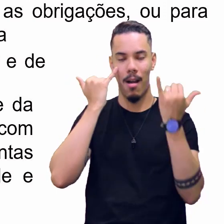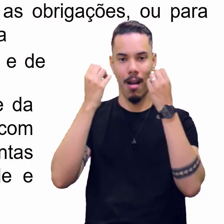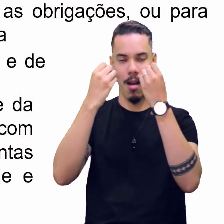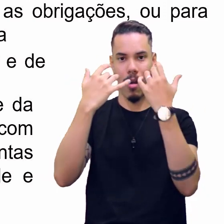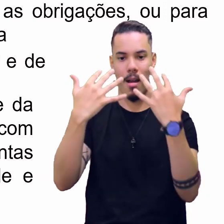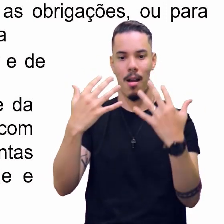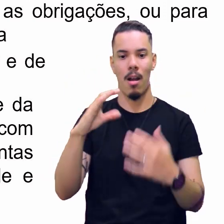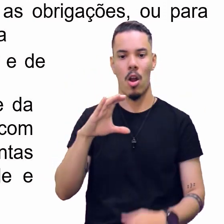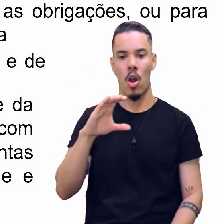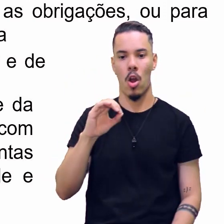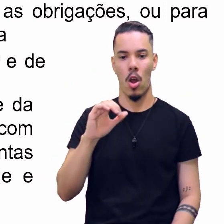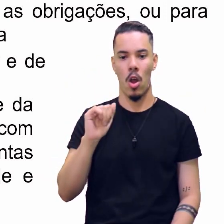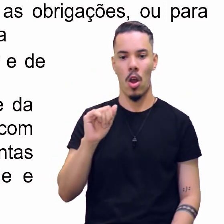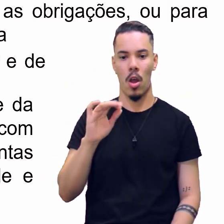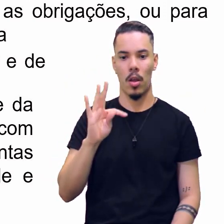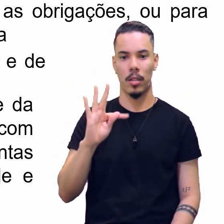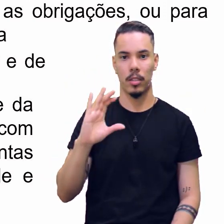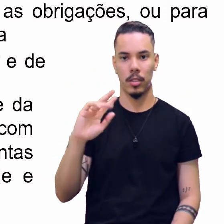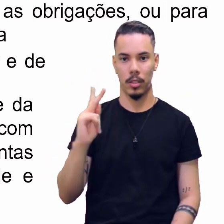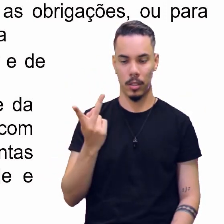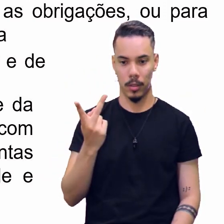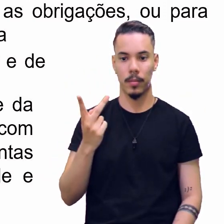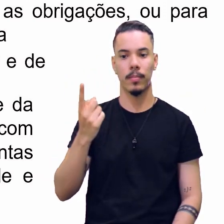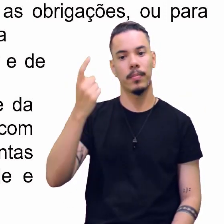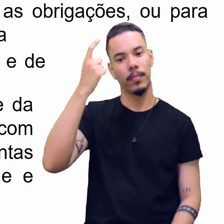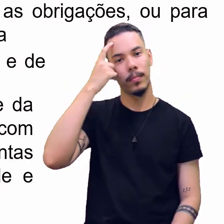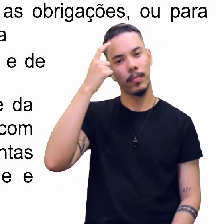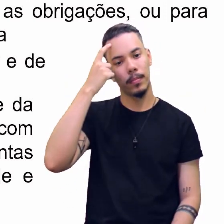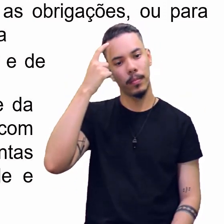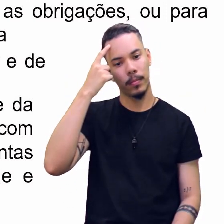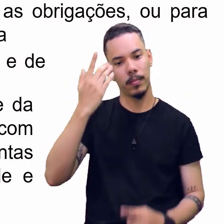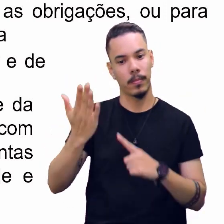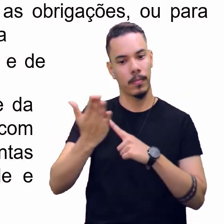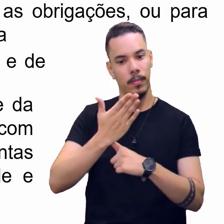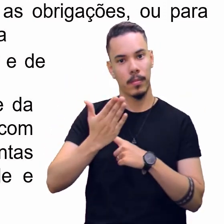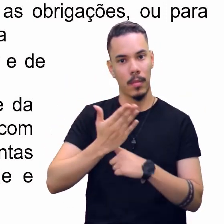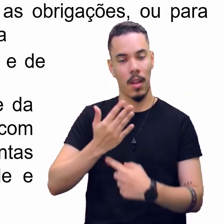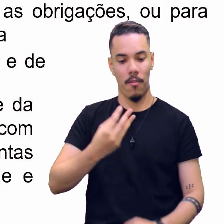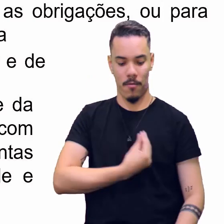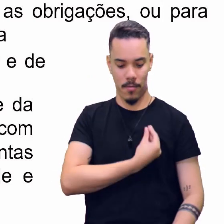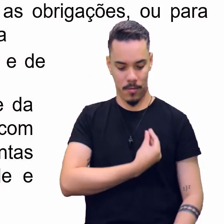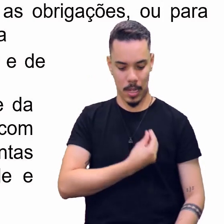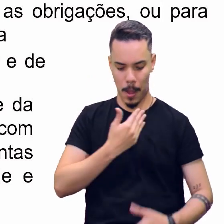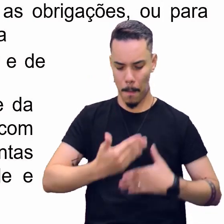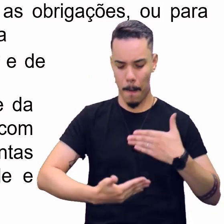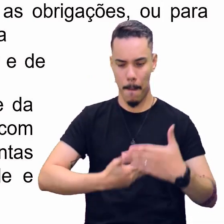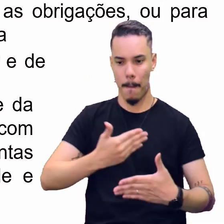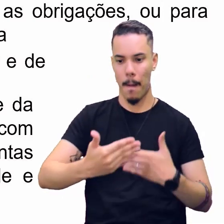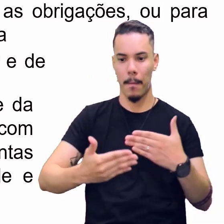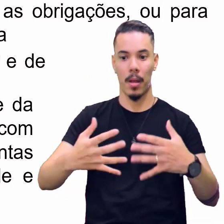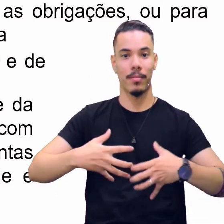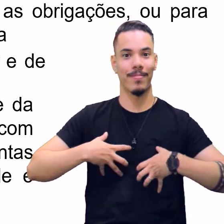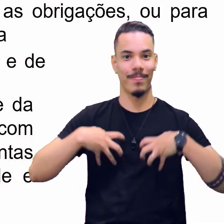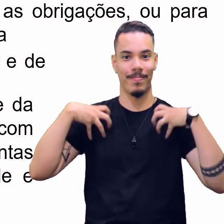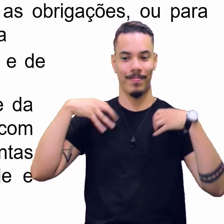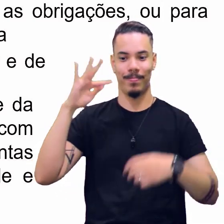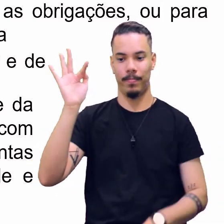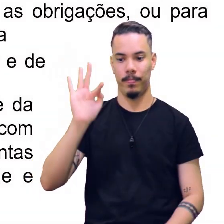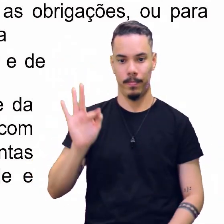que auxilia a pensar em longevidade e mais felicidade.